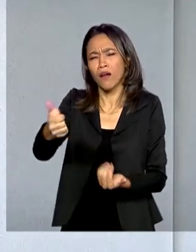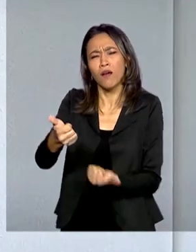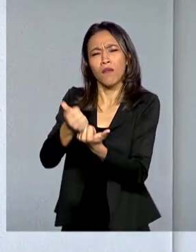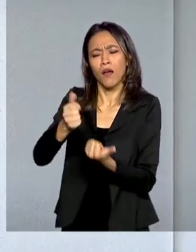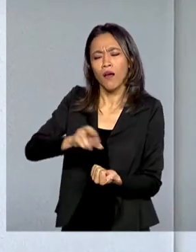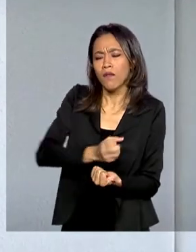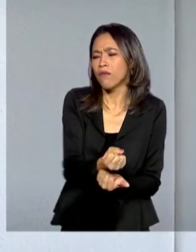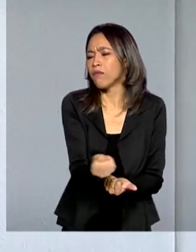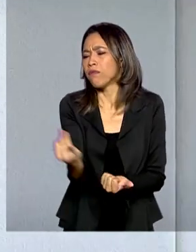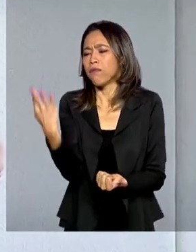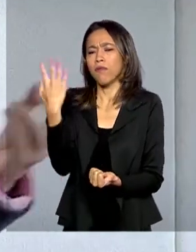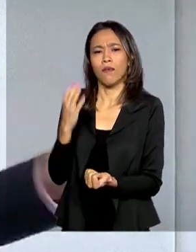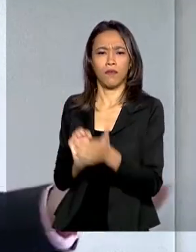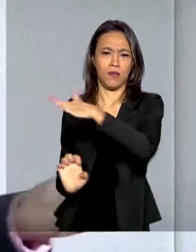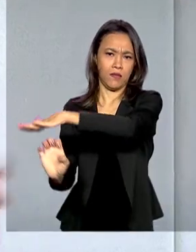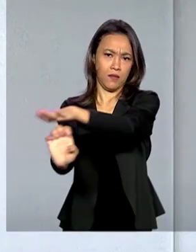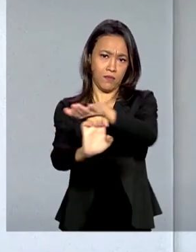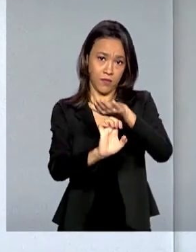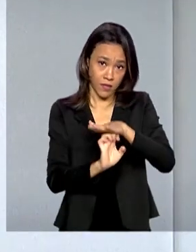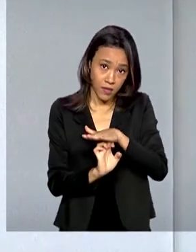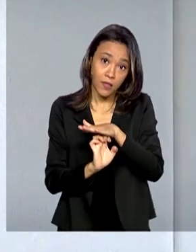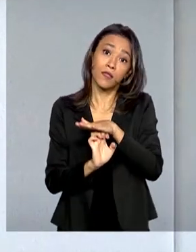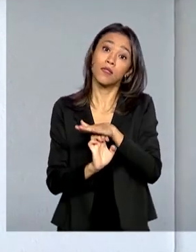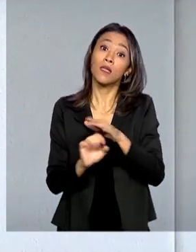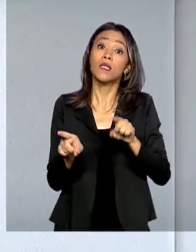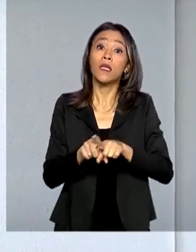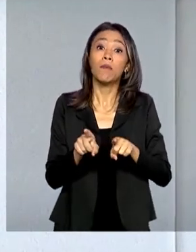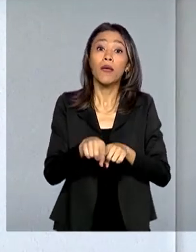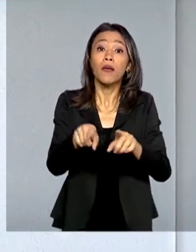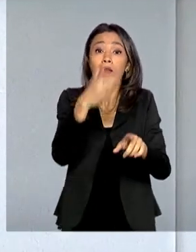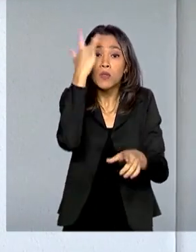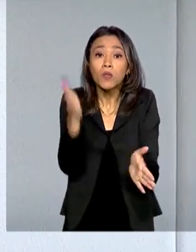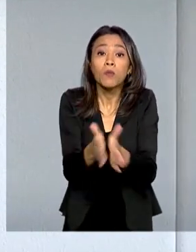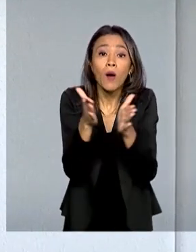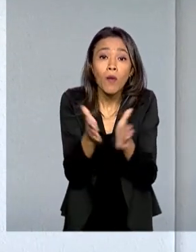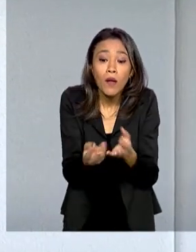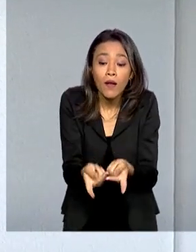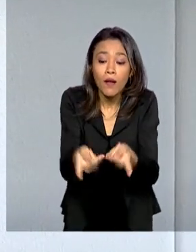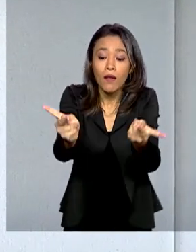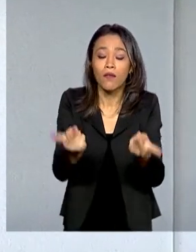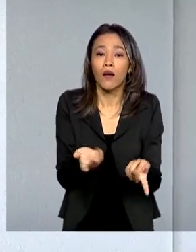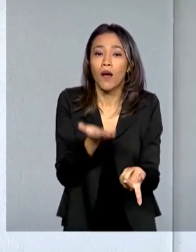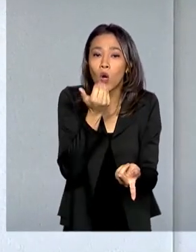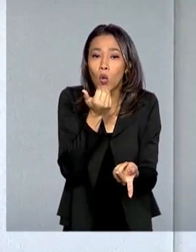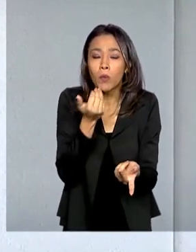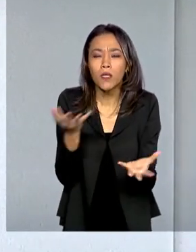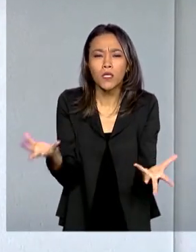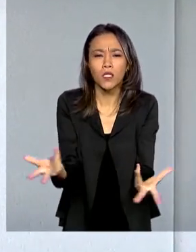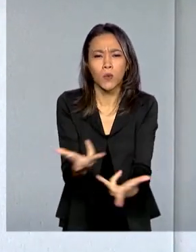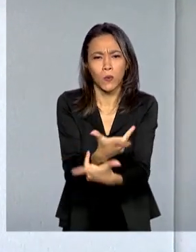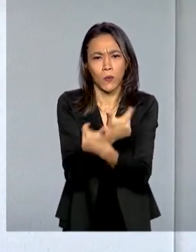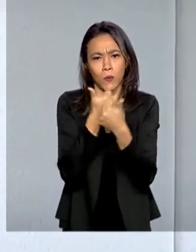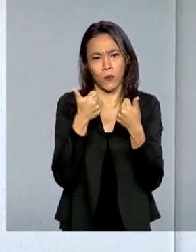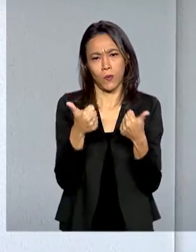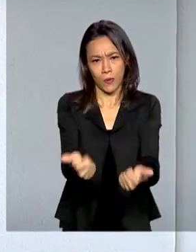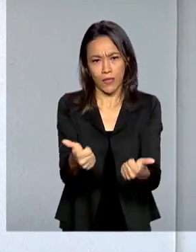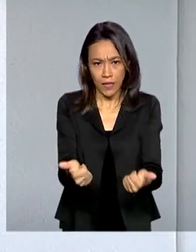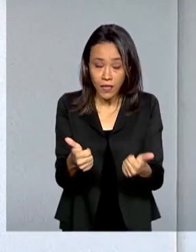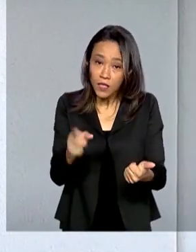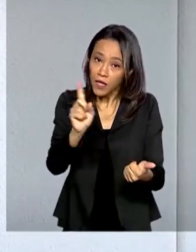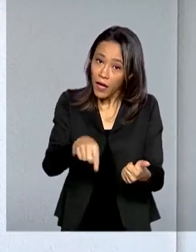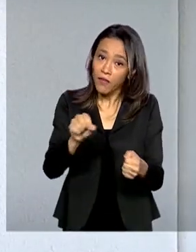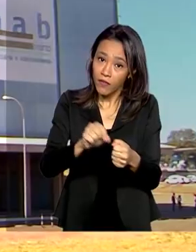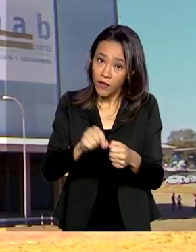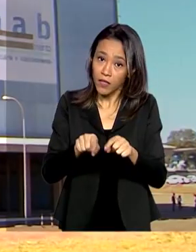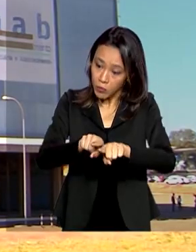colocando também no prato daqueles que precisam alimentos de boa qualidade que são produzidos por essa